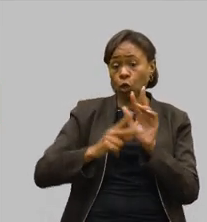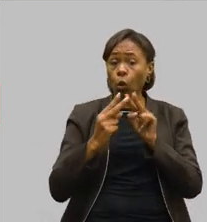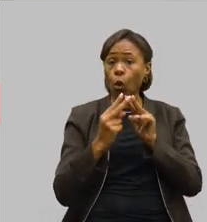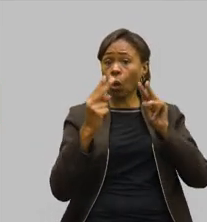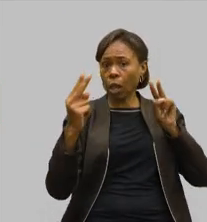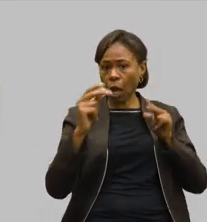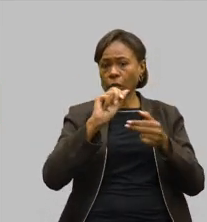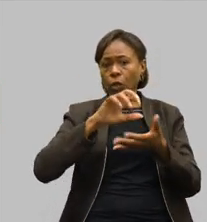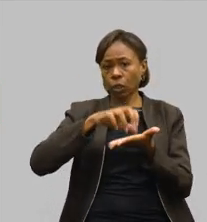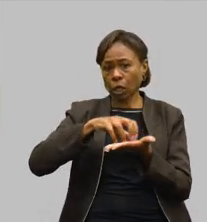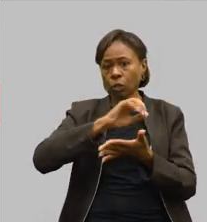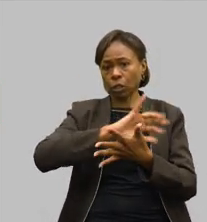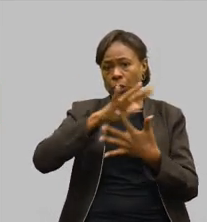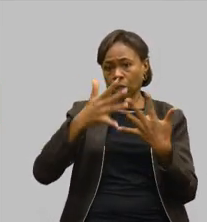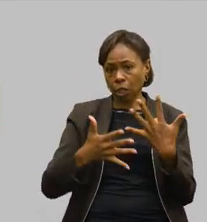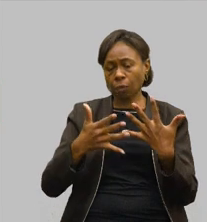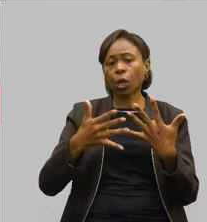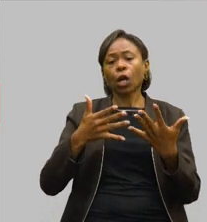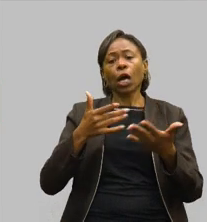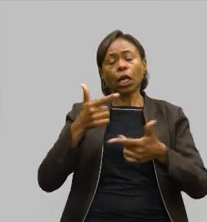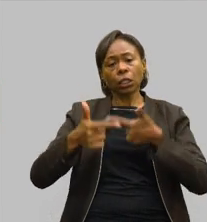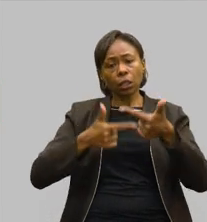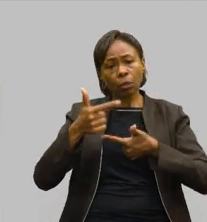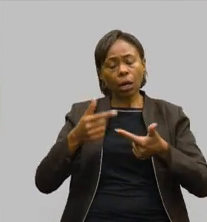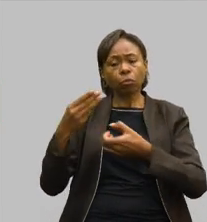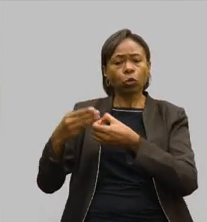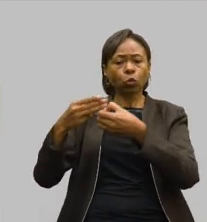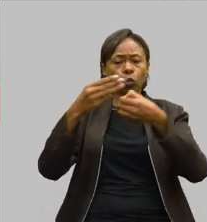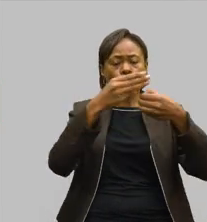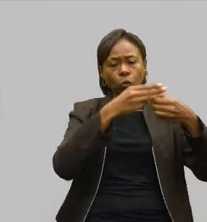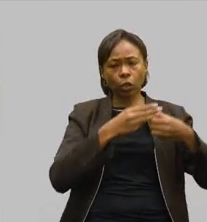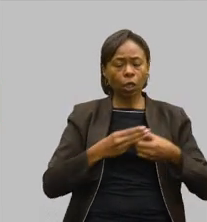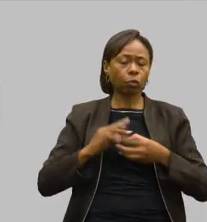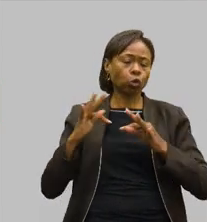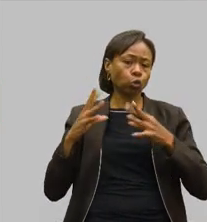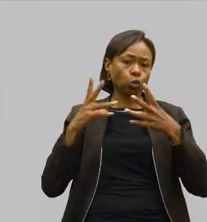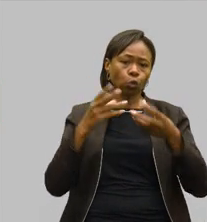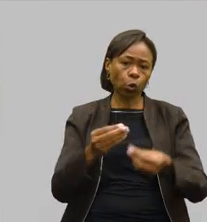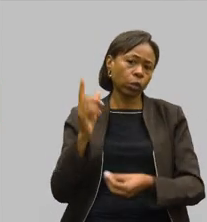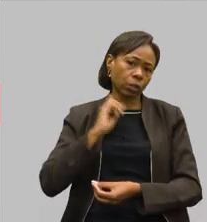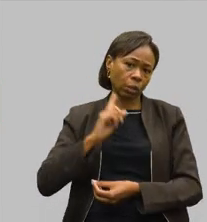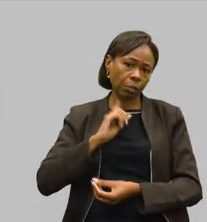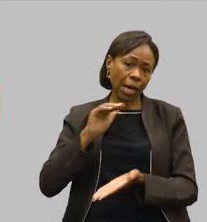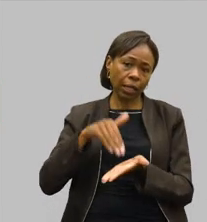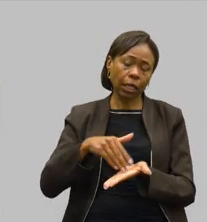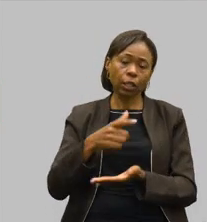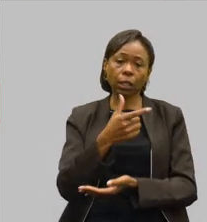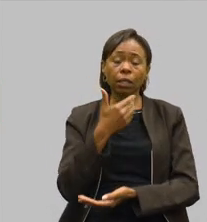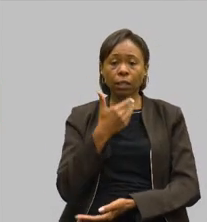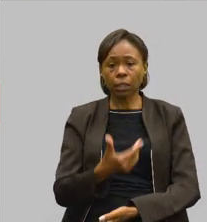ampliação da abrangência desse serviço para todos os municípios mineiros até dezembro de 2024.